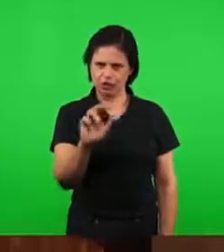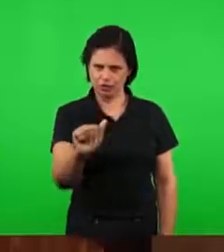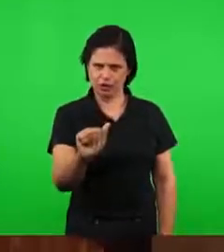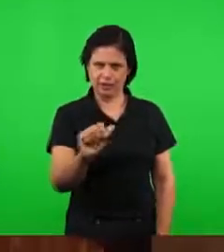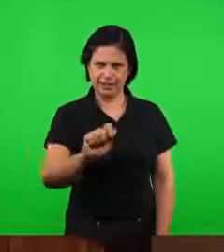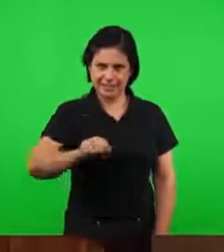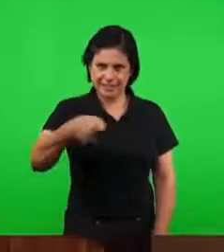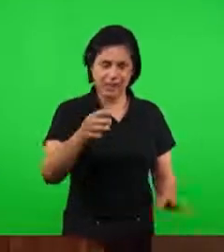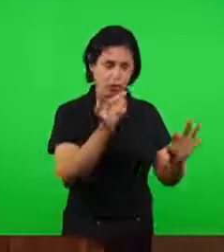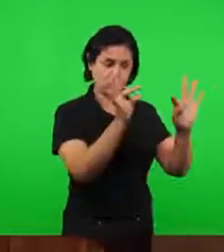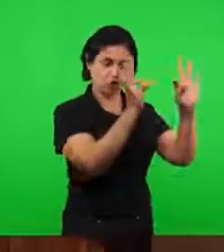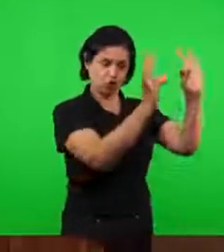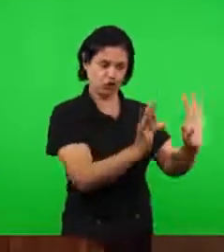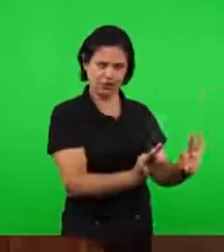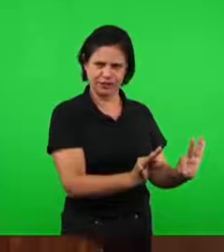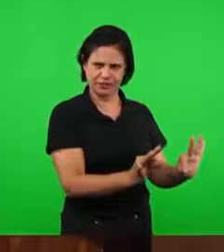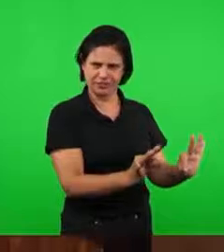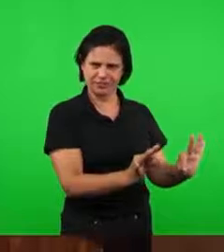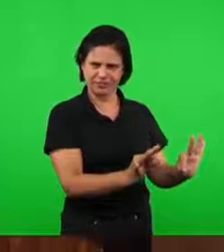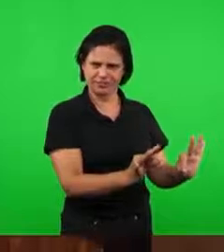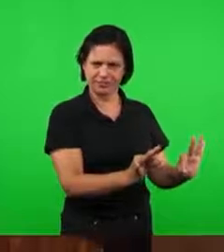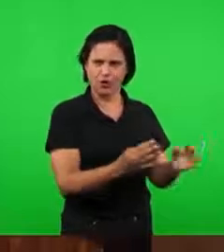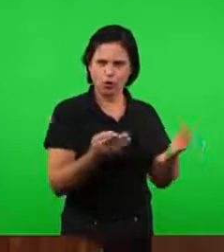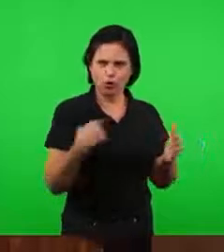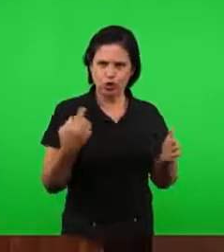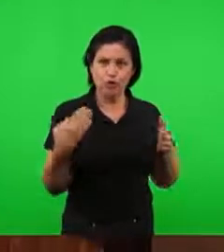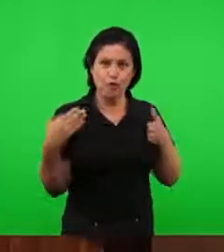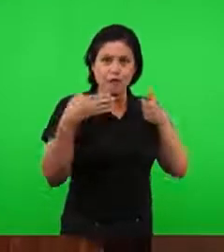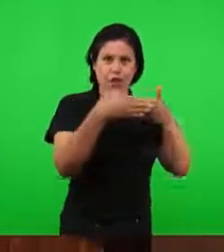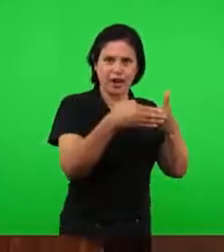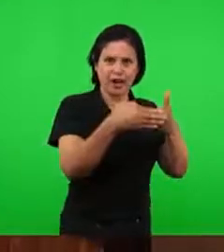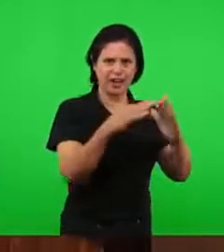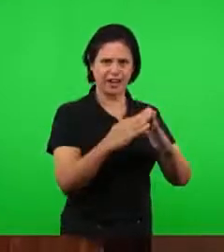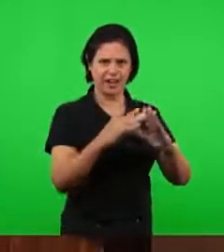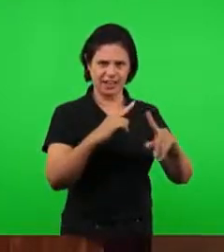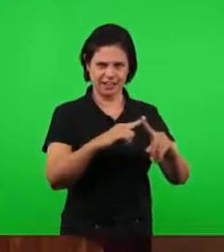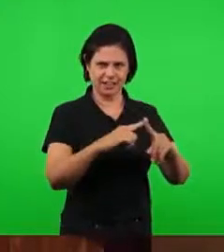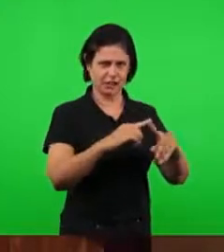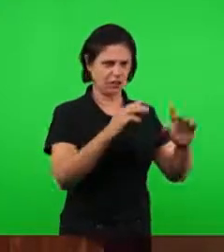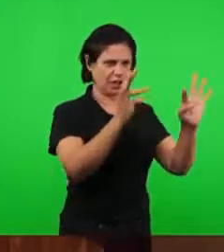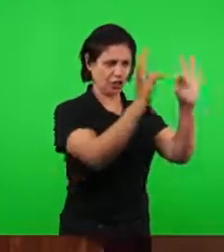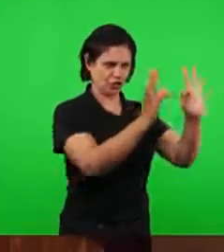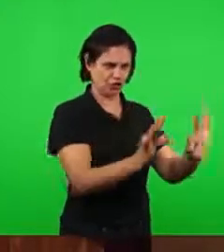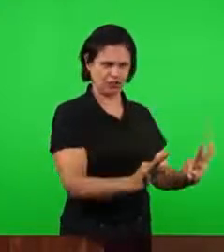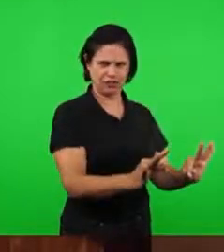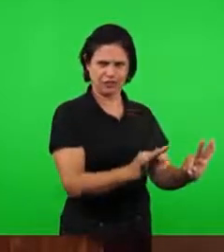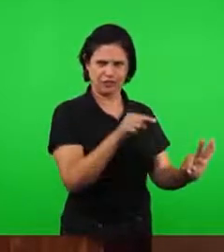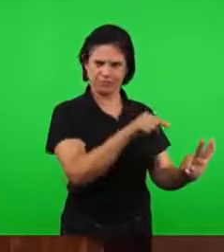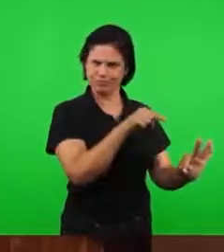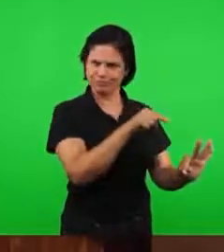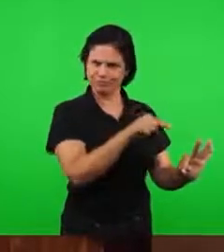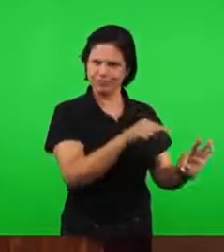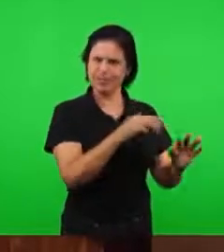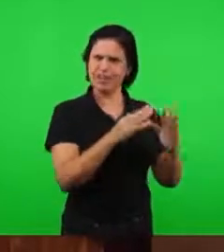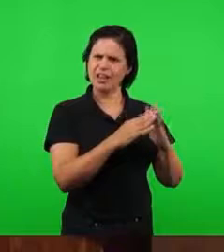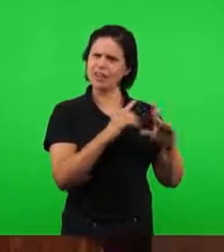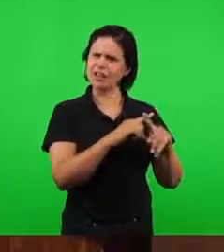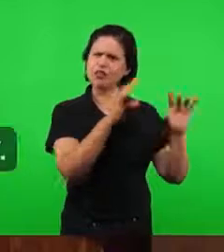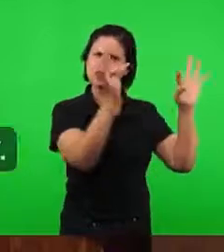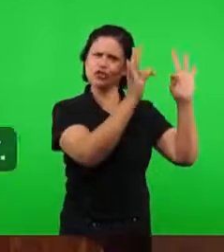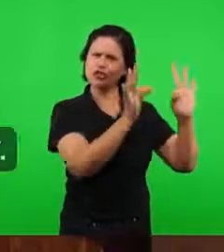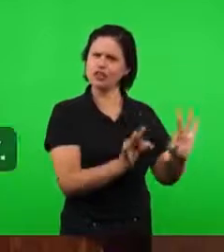que nós estaríamos focalizando hoje, mas eu quero dizer que Tiatira está relacionada com